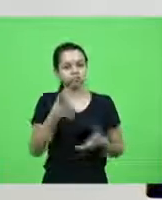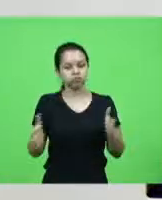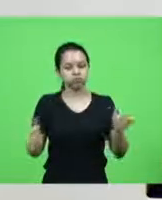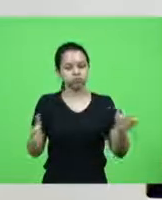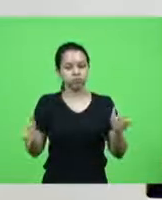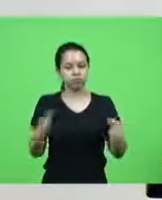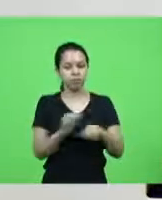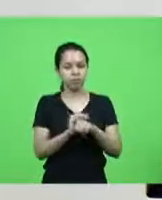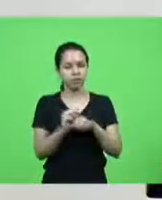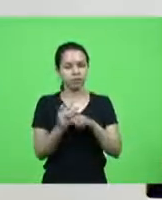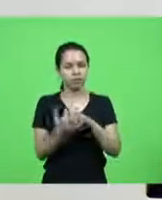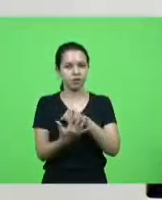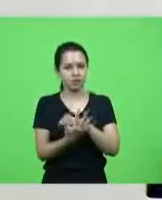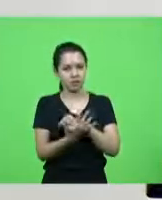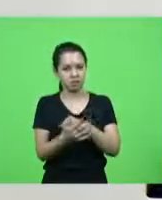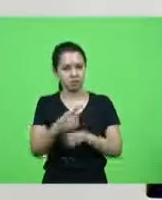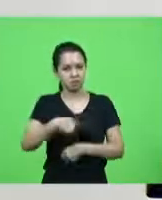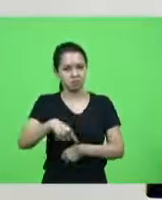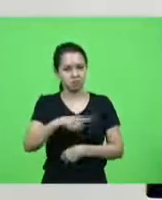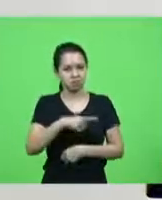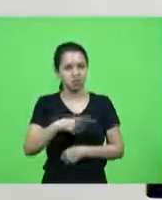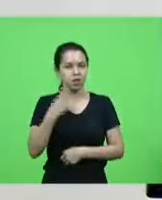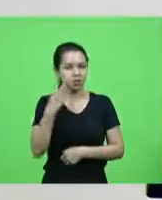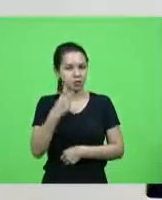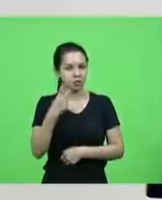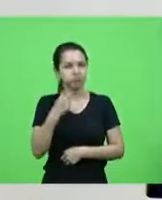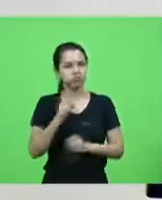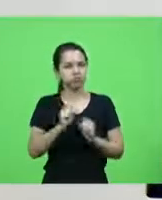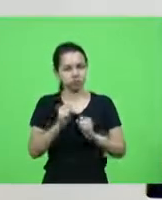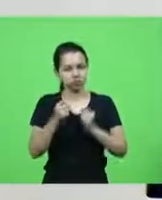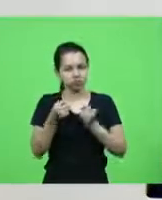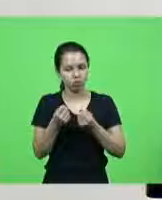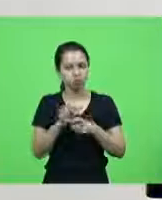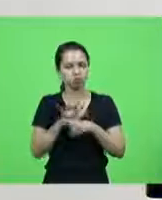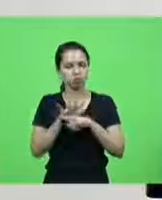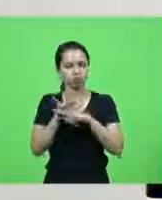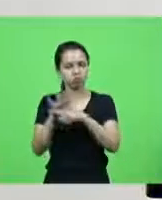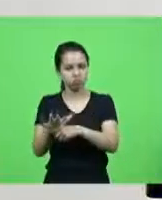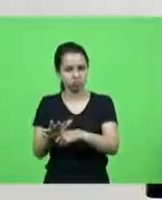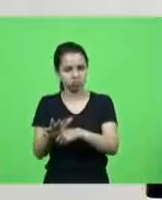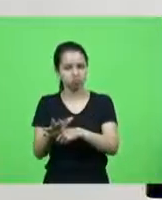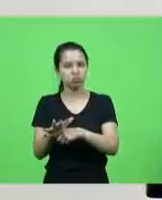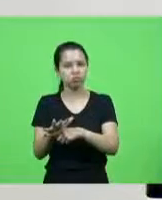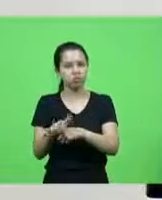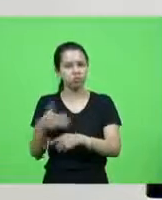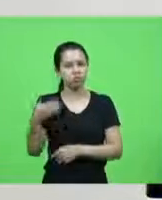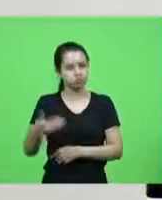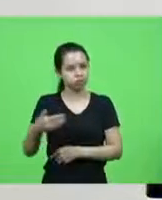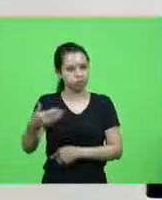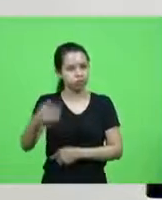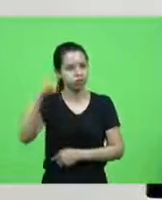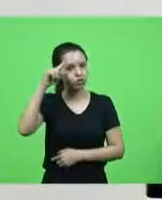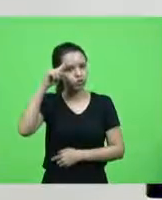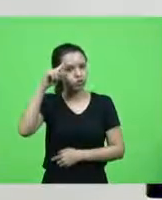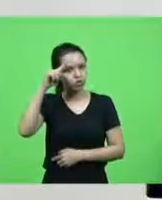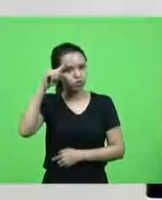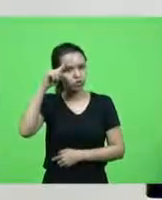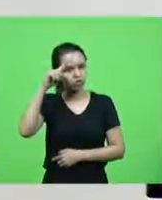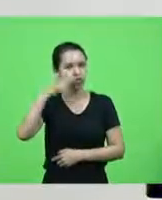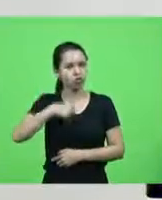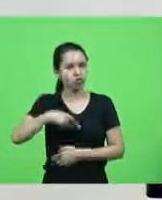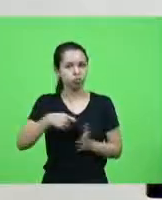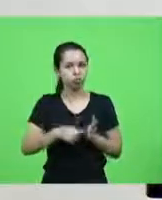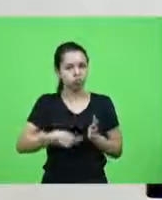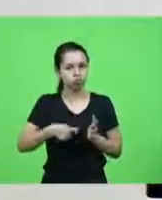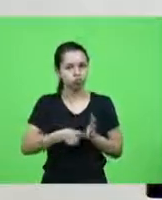dar a nossa parcela de cooperação e aqui sempre todos os dias bravamente estamos lutando para deixar a nossa marca contribuir nesse